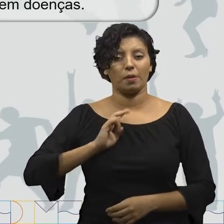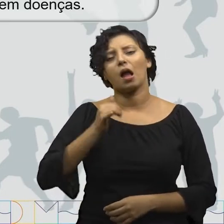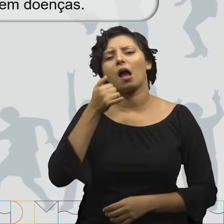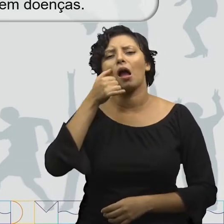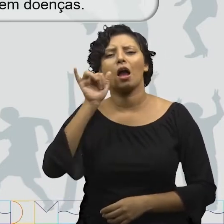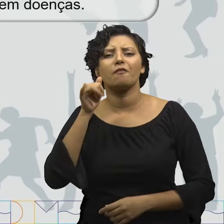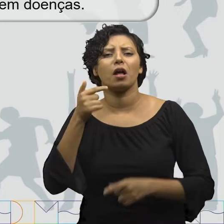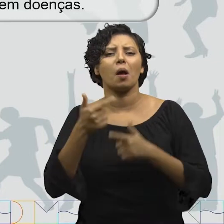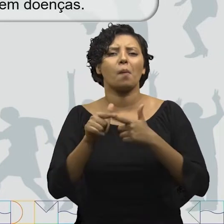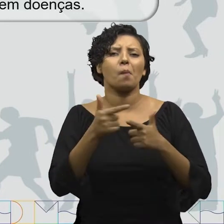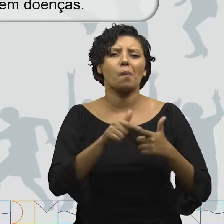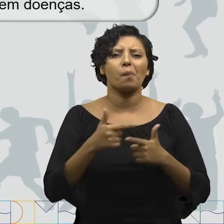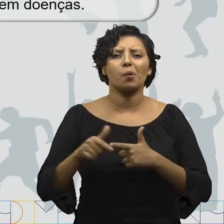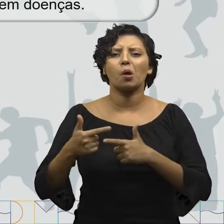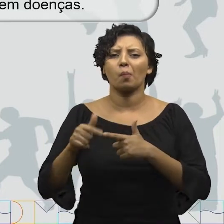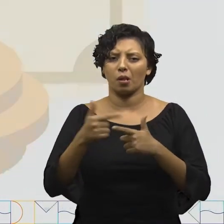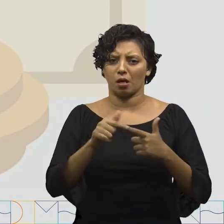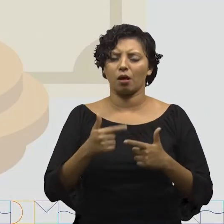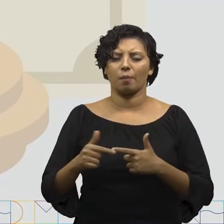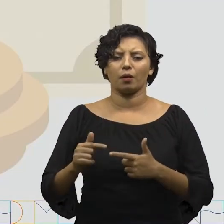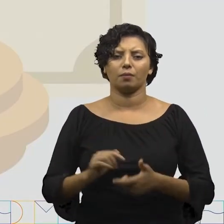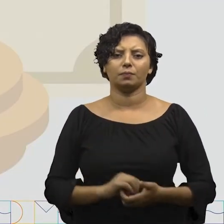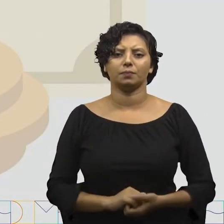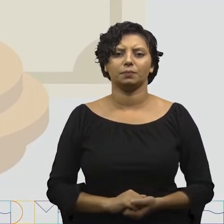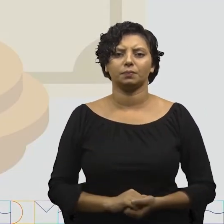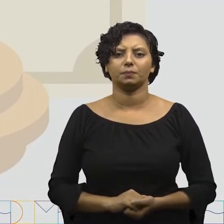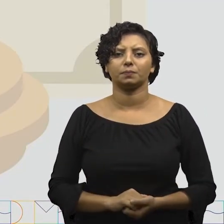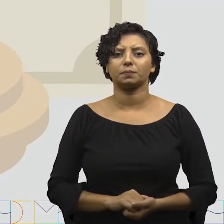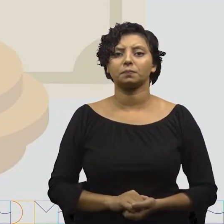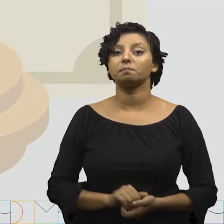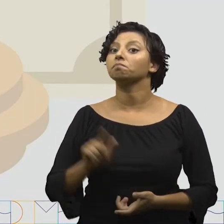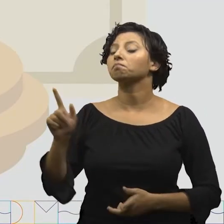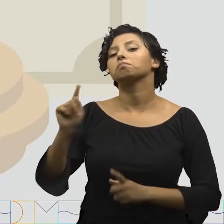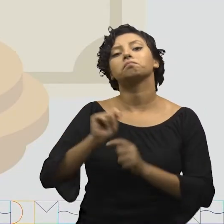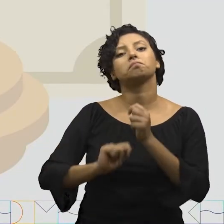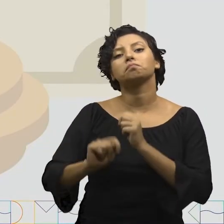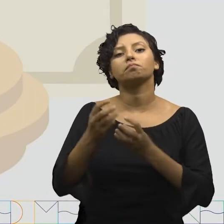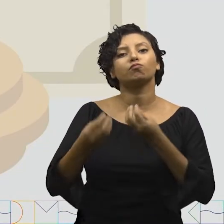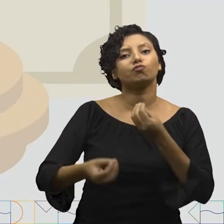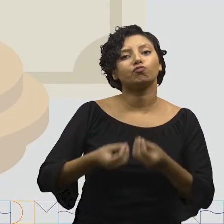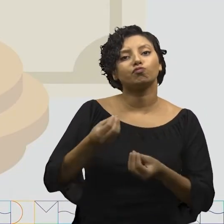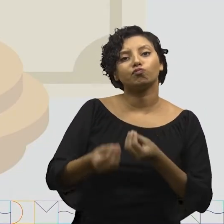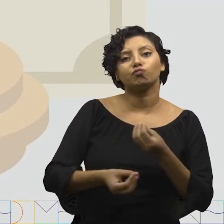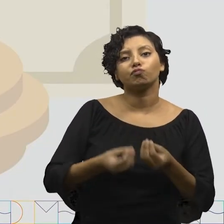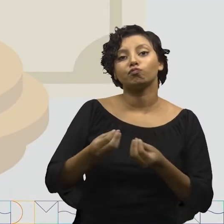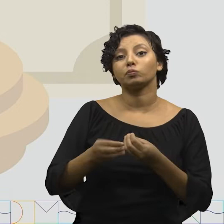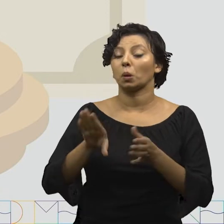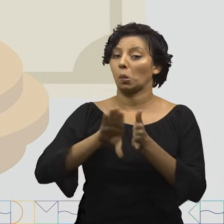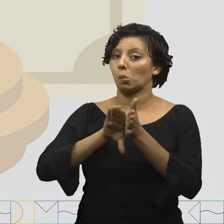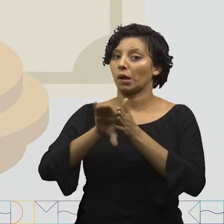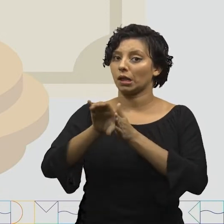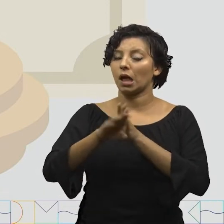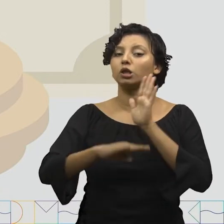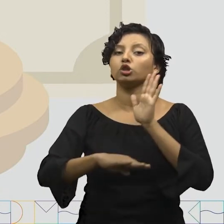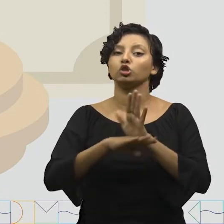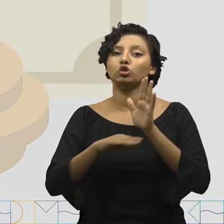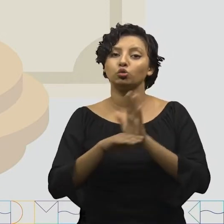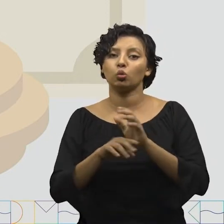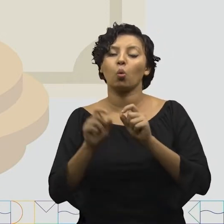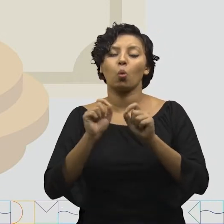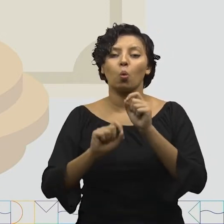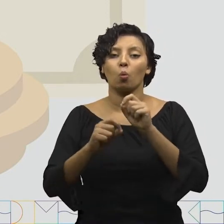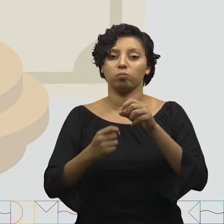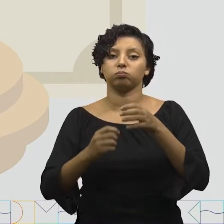de agentes causadores de doenças. Já na economia, as bactérias podem ser usadas para a produção de